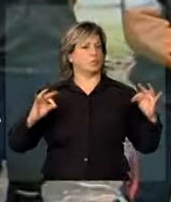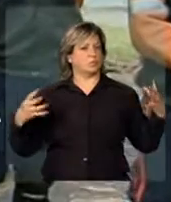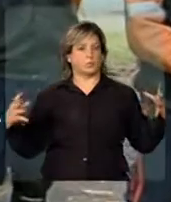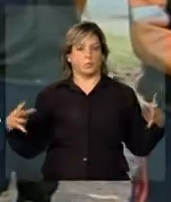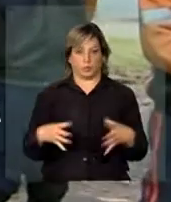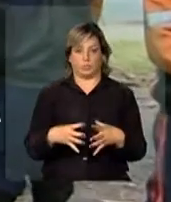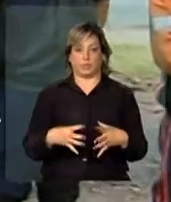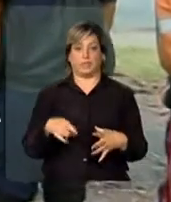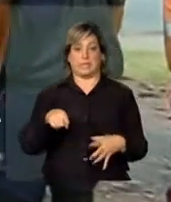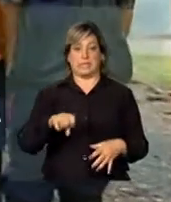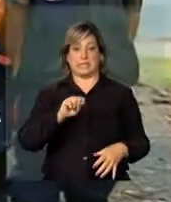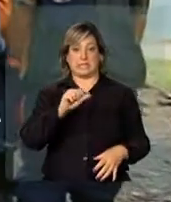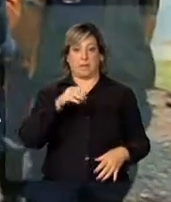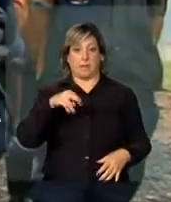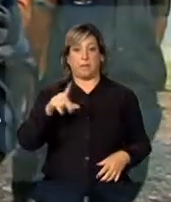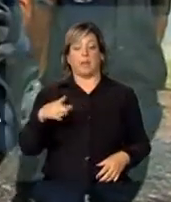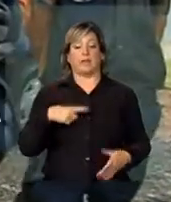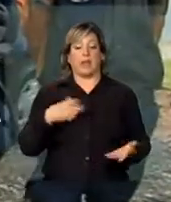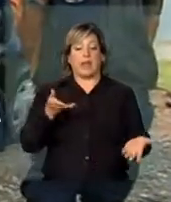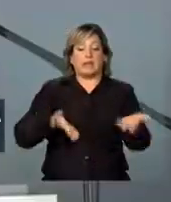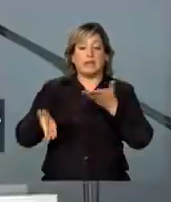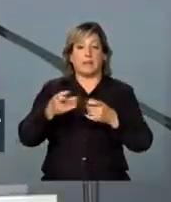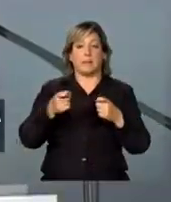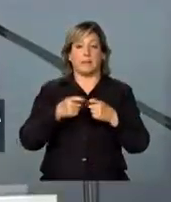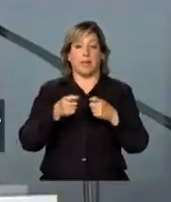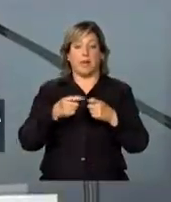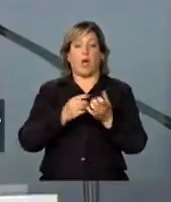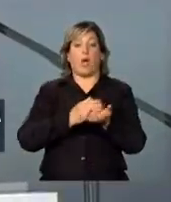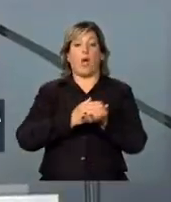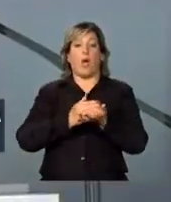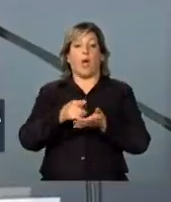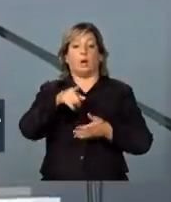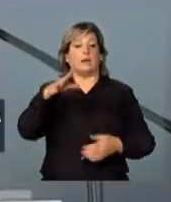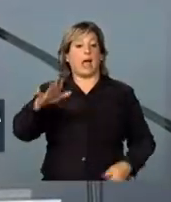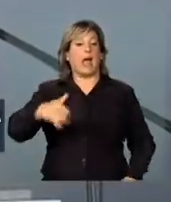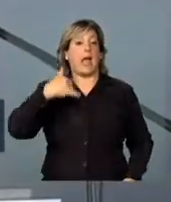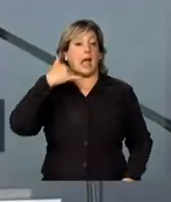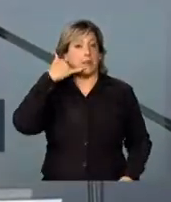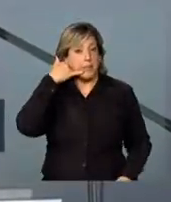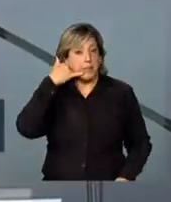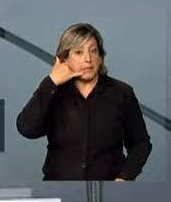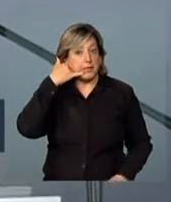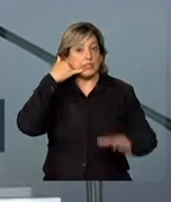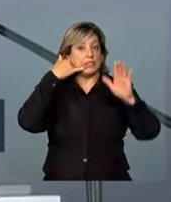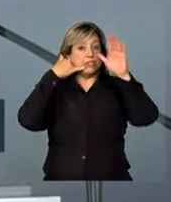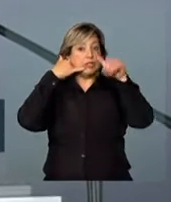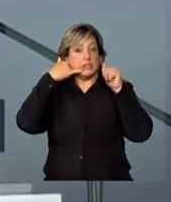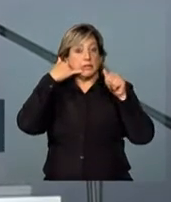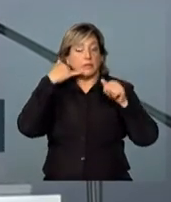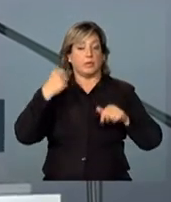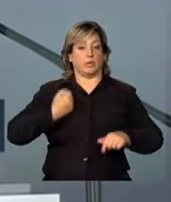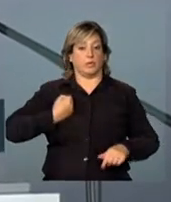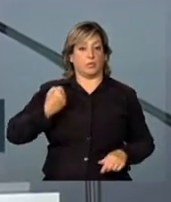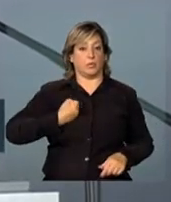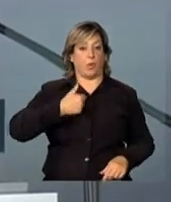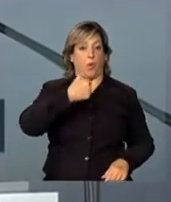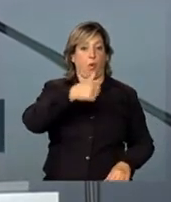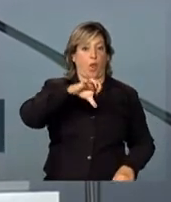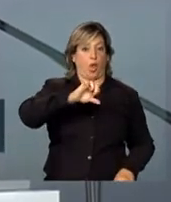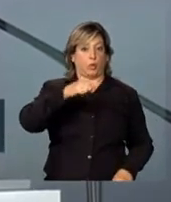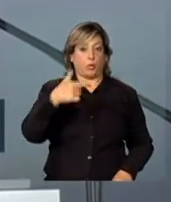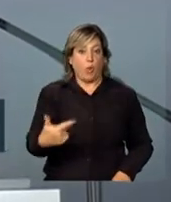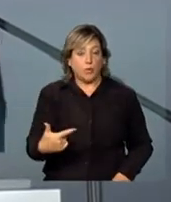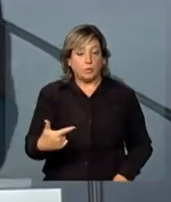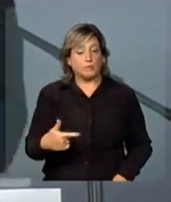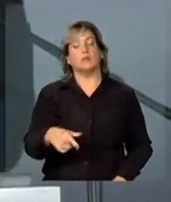serviço que o atendimento médico começa na sua ligação. Quando você liga para aquele número 192,